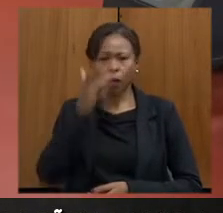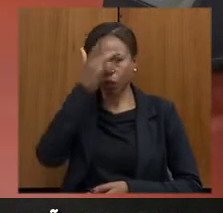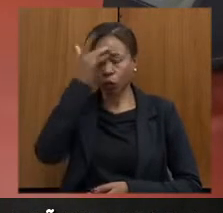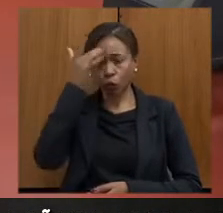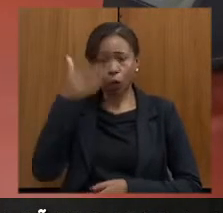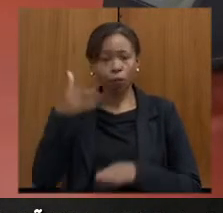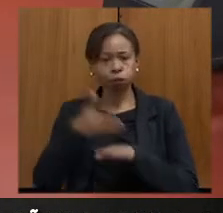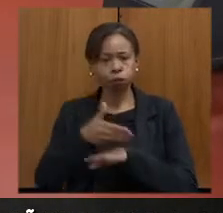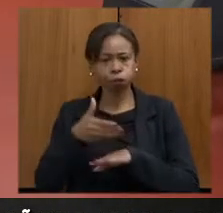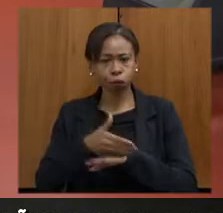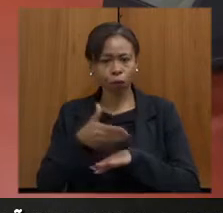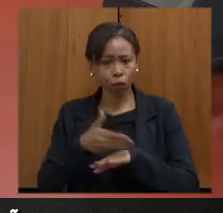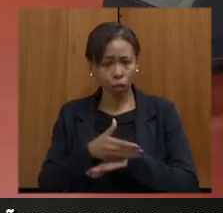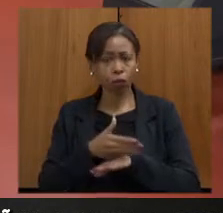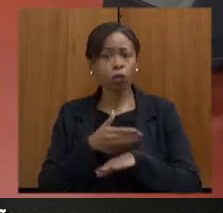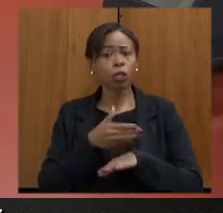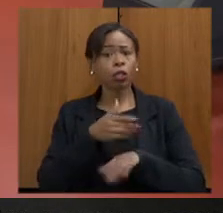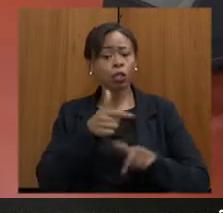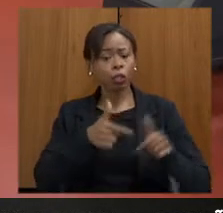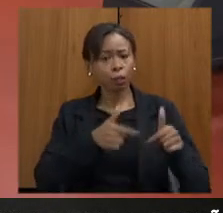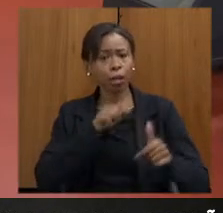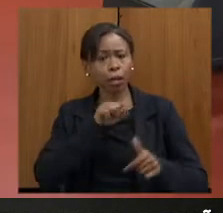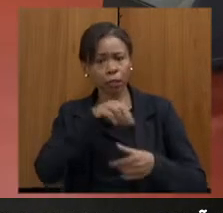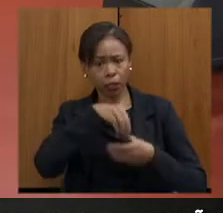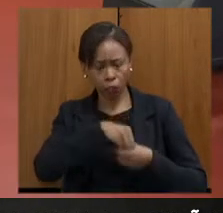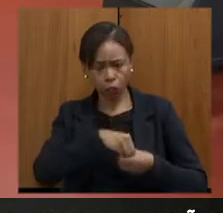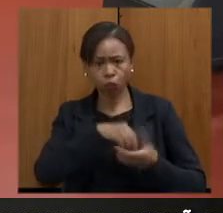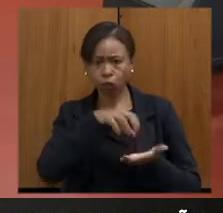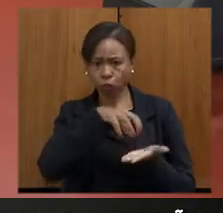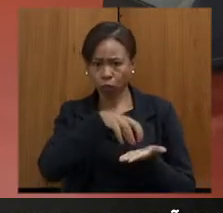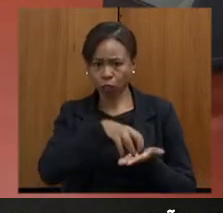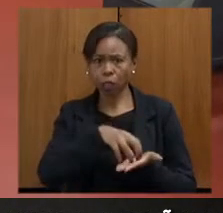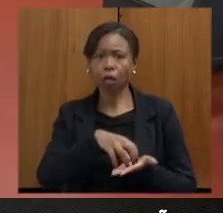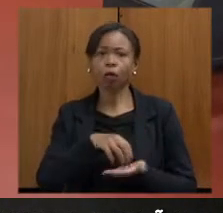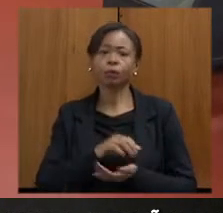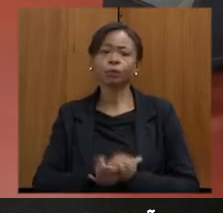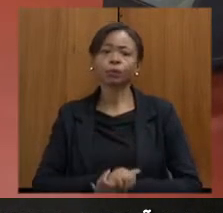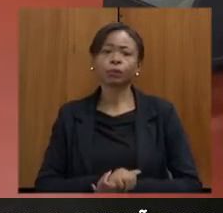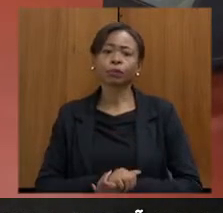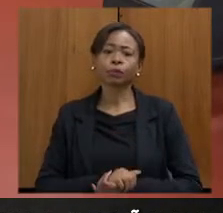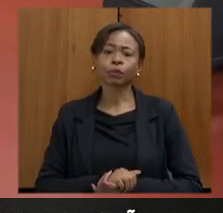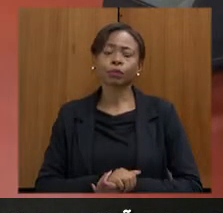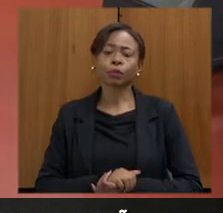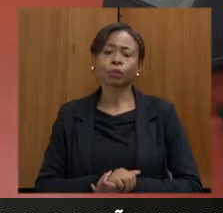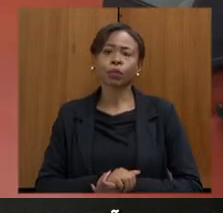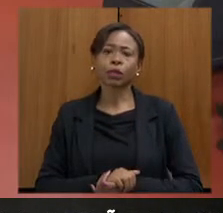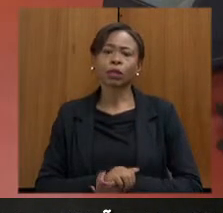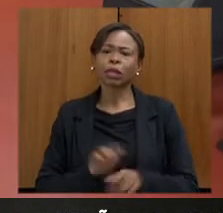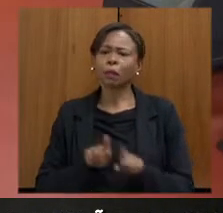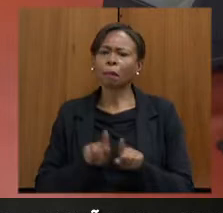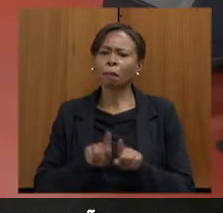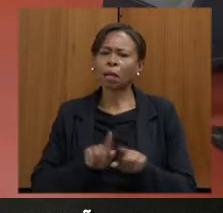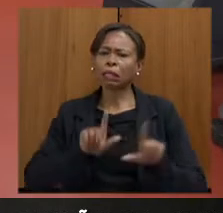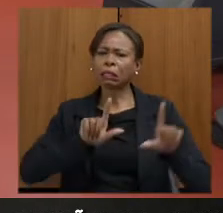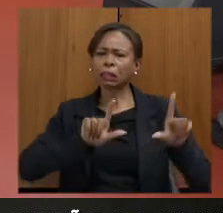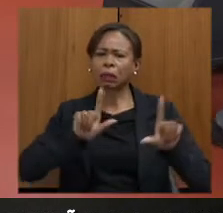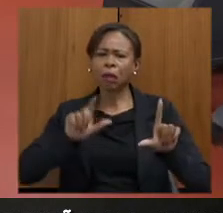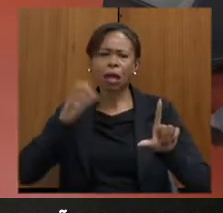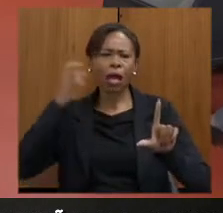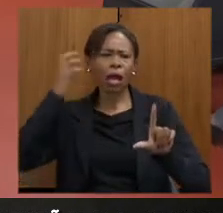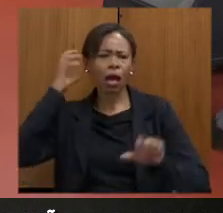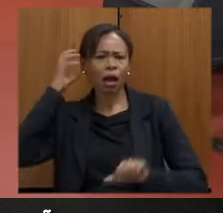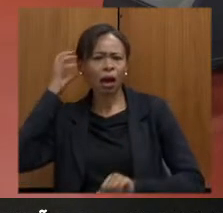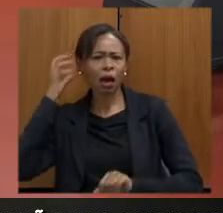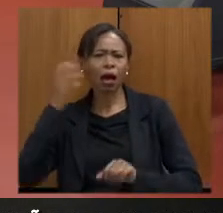de formação da Fundação Clóvis Salgado, 811 menções à Fundação Clóvis Salgado em TVs, rádios, retomada da série